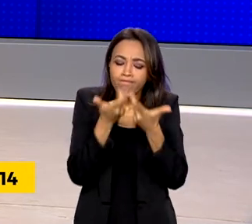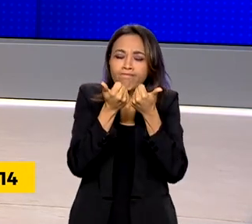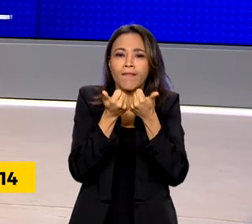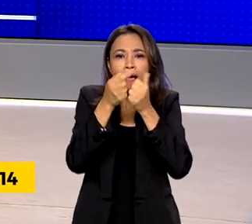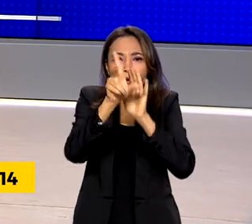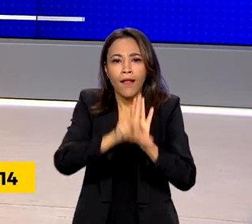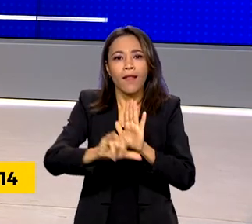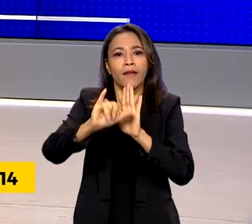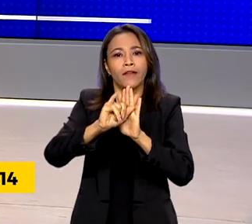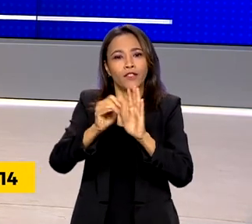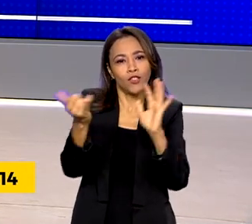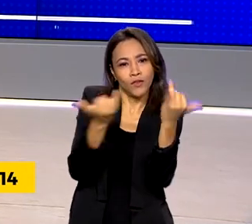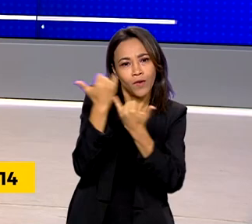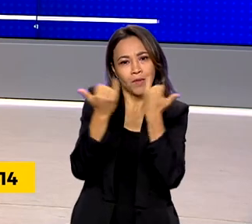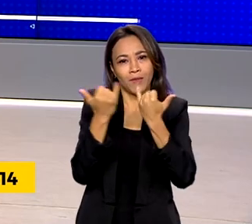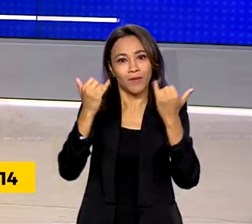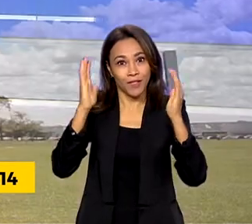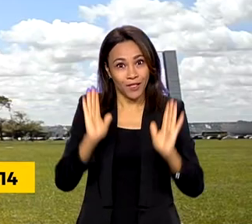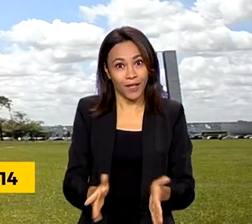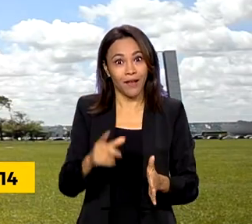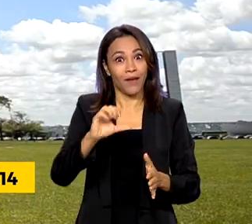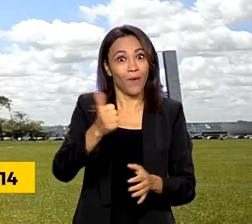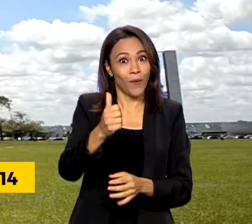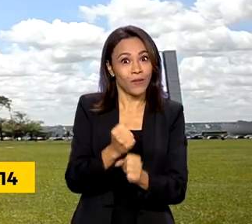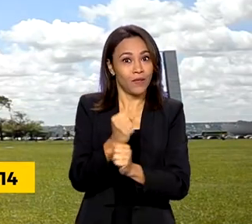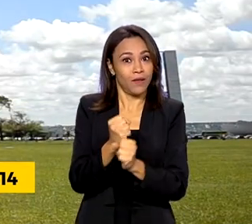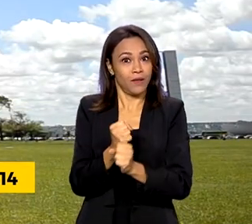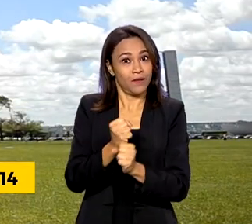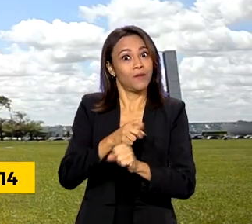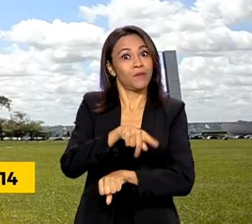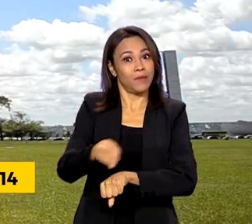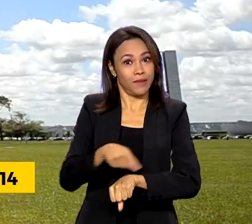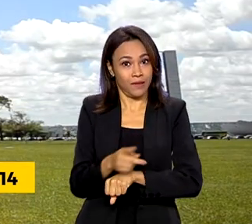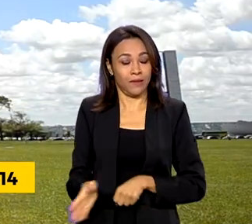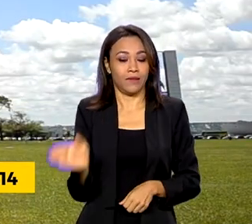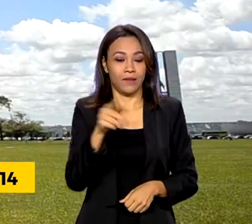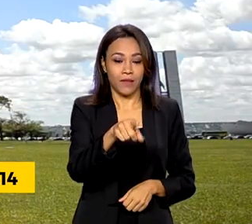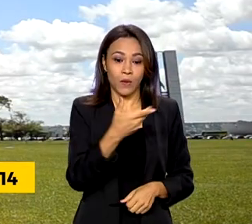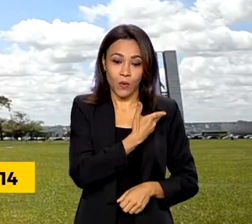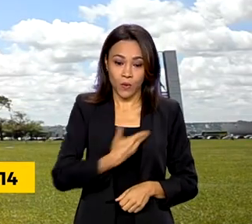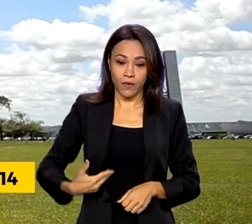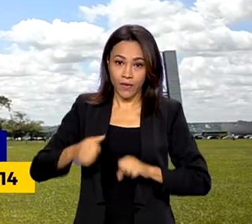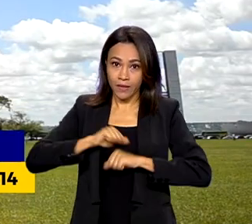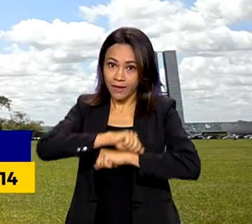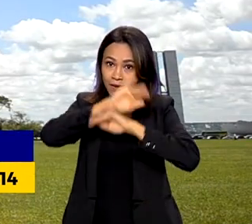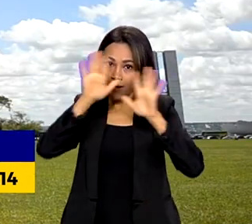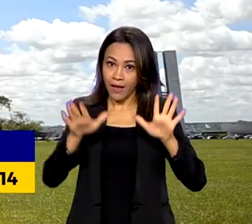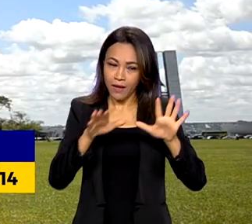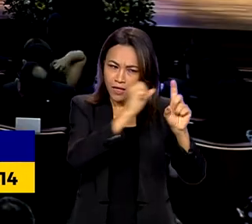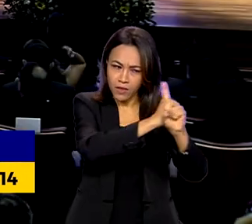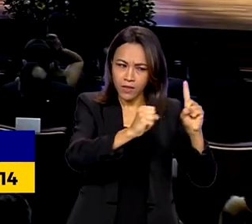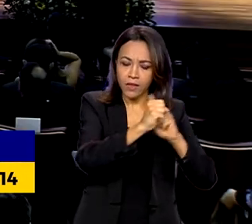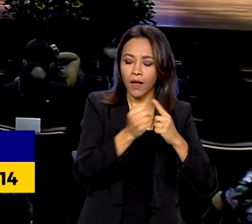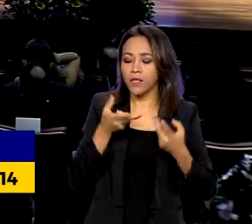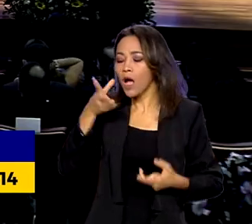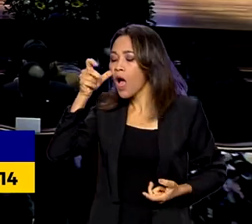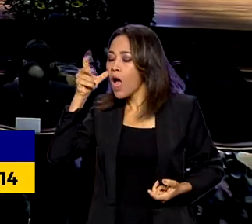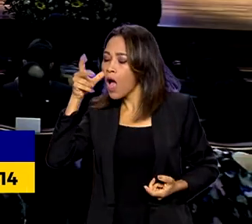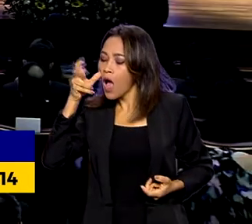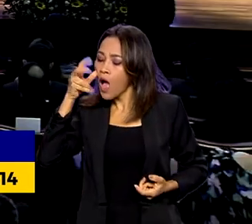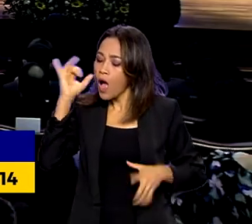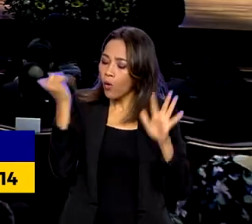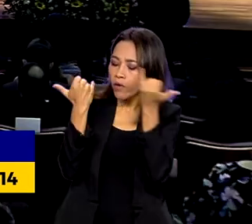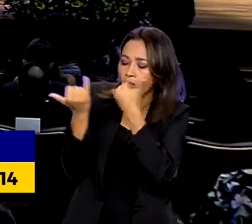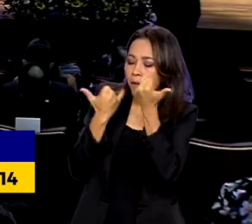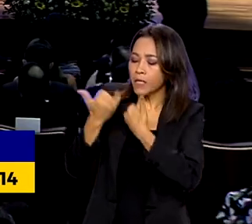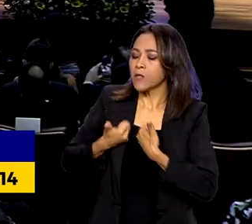que completou 11 anos no país. Governo mais transparente e sociedade bem informada. Na data em que a